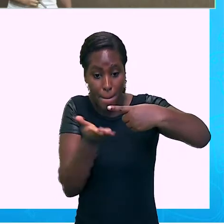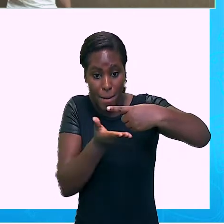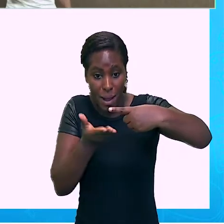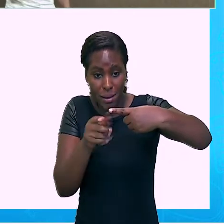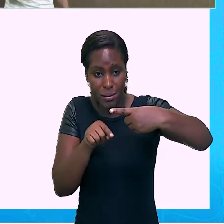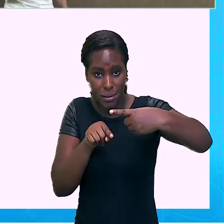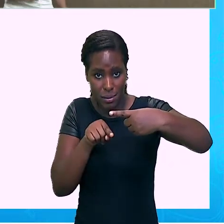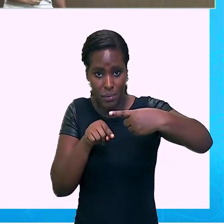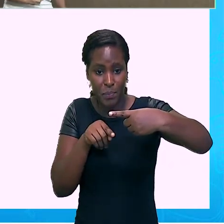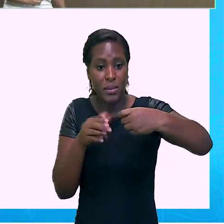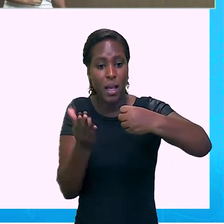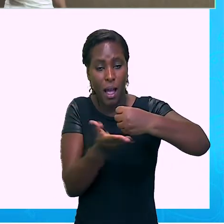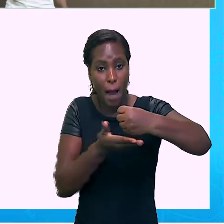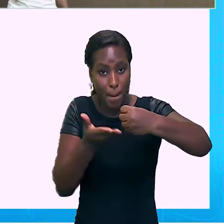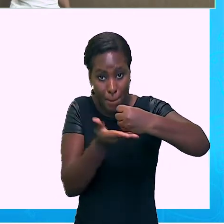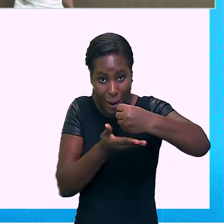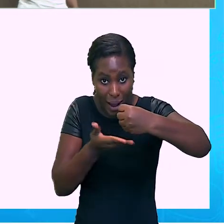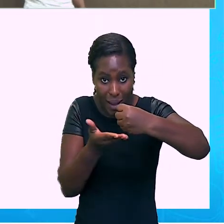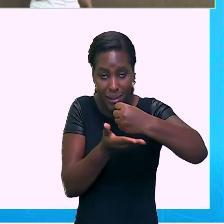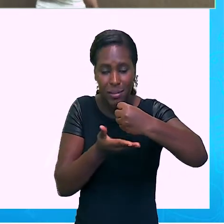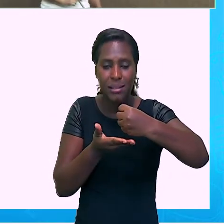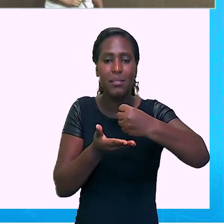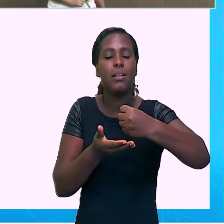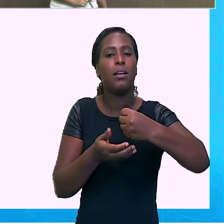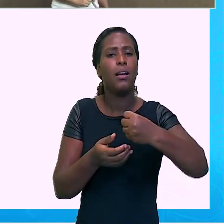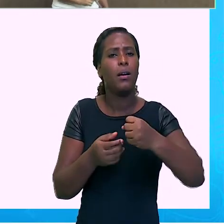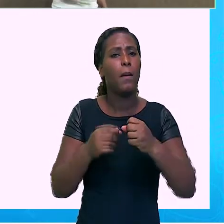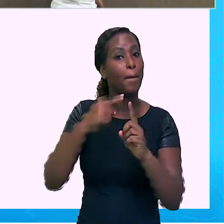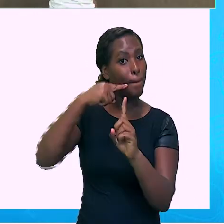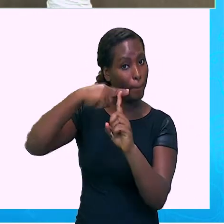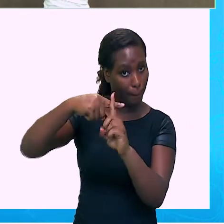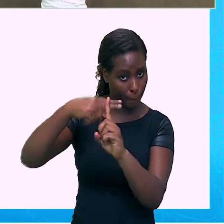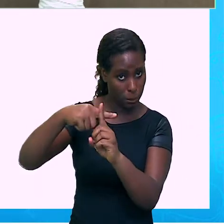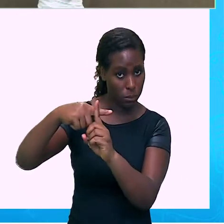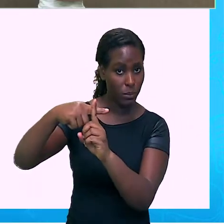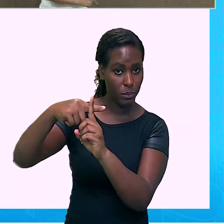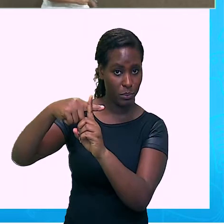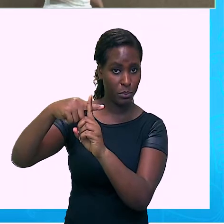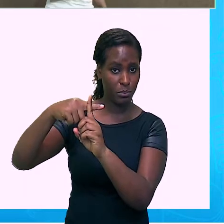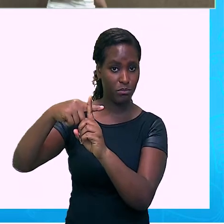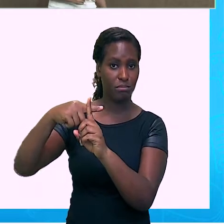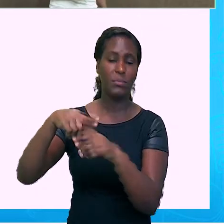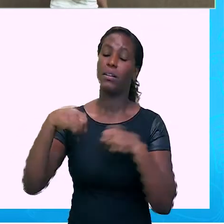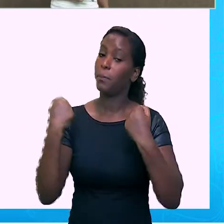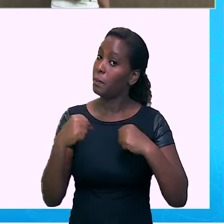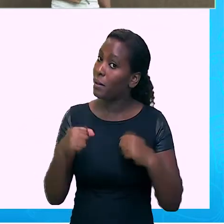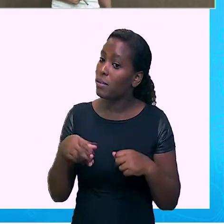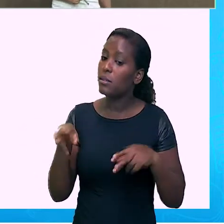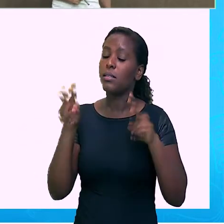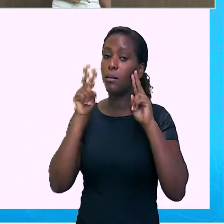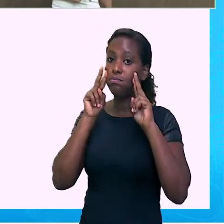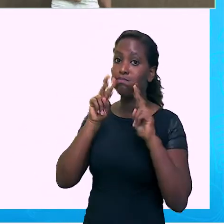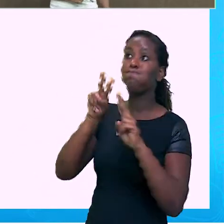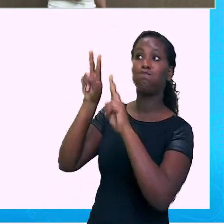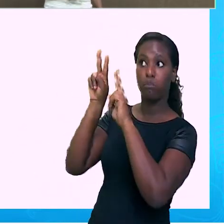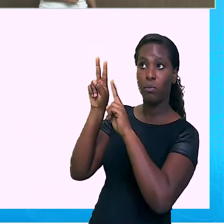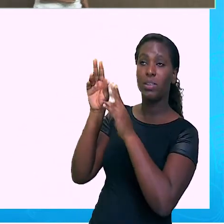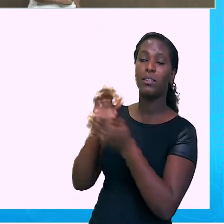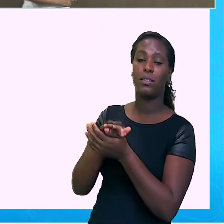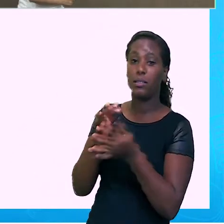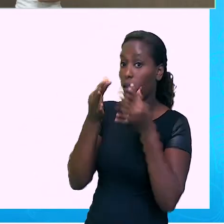ainda no meu cálculo. Mas eu preciso observar a base. Porque o nosso estudo é dentro do conjunto dos números